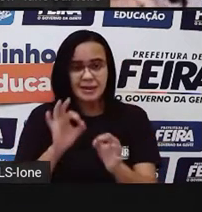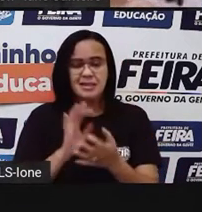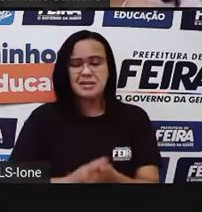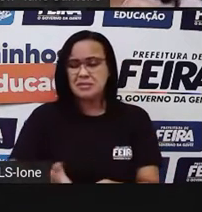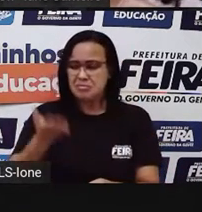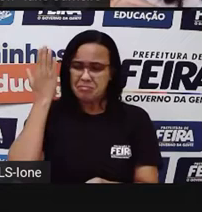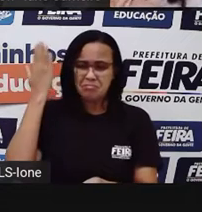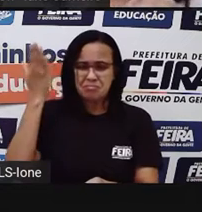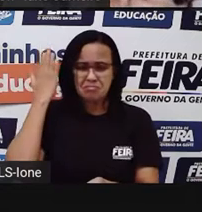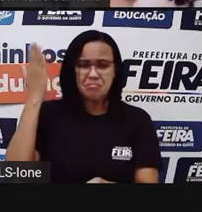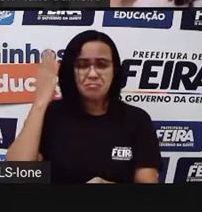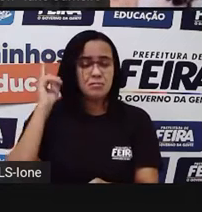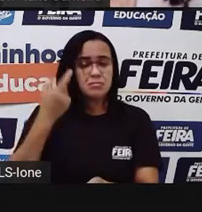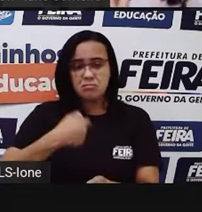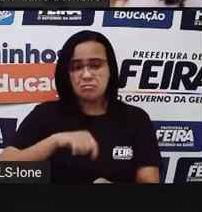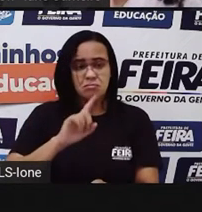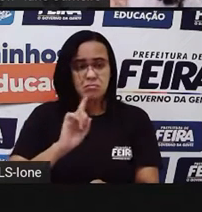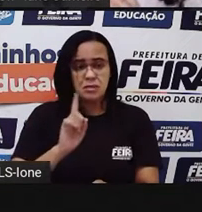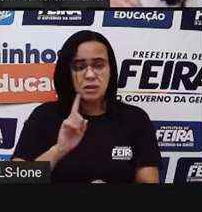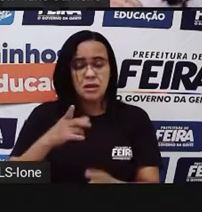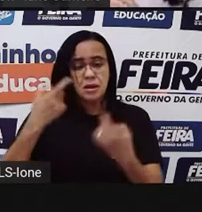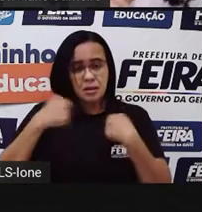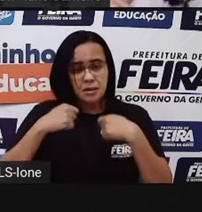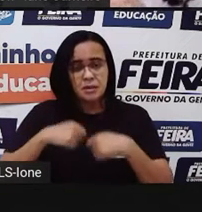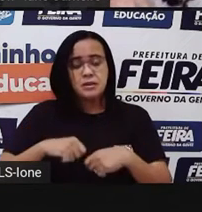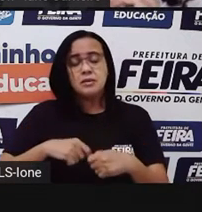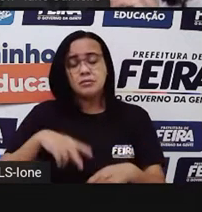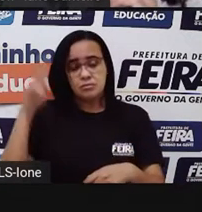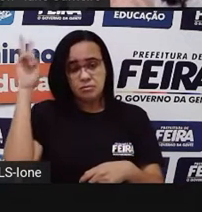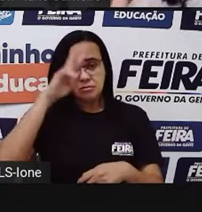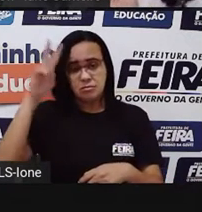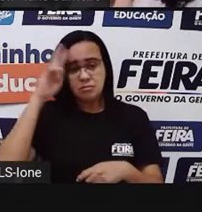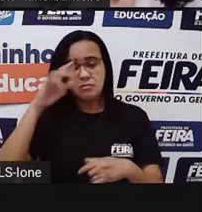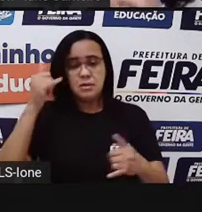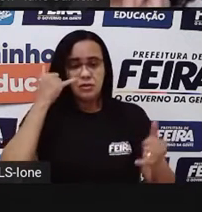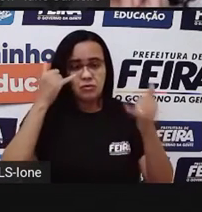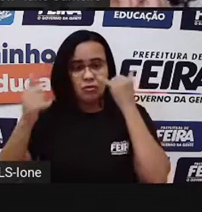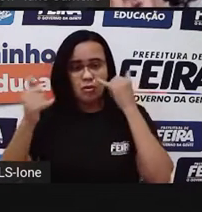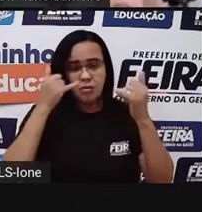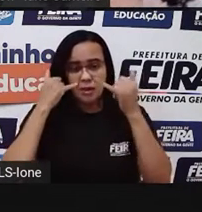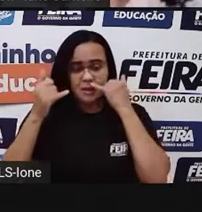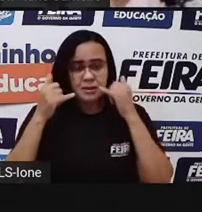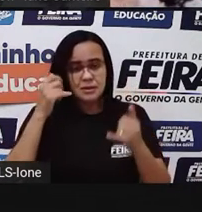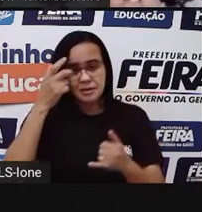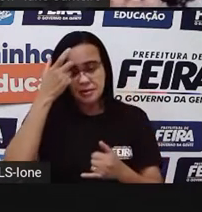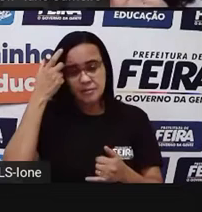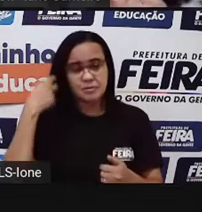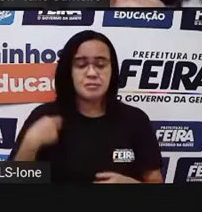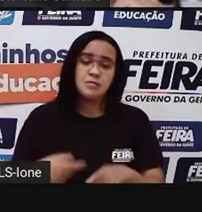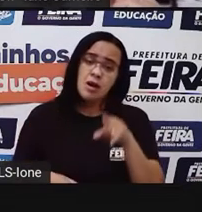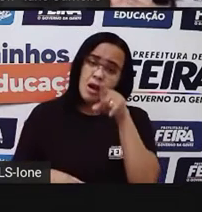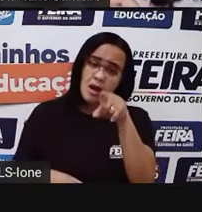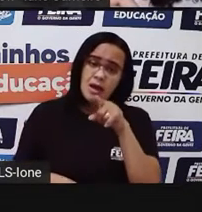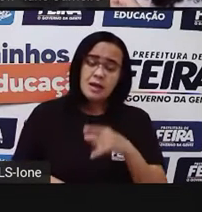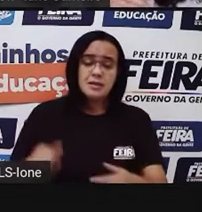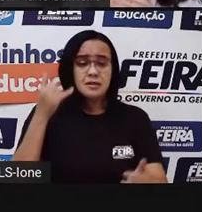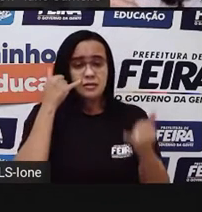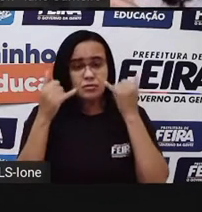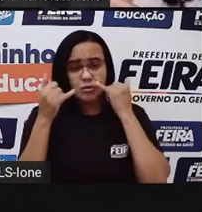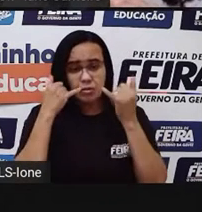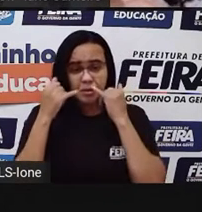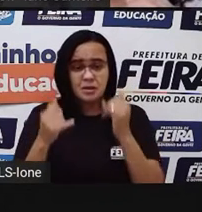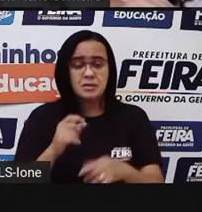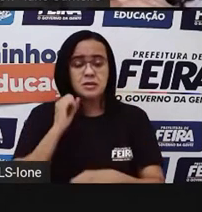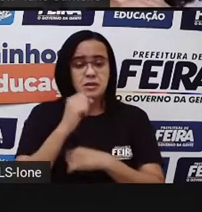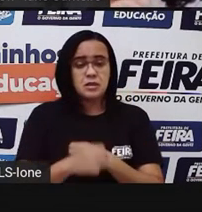que observar isso tudo. Então essa reportagem, ela foi feita dia 5 de junho de 2019. Olha